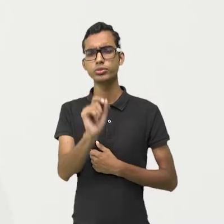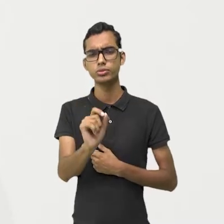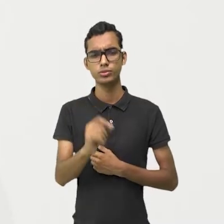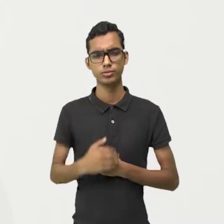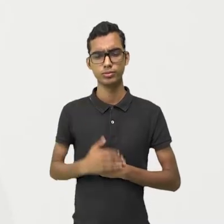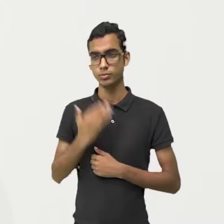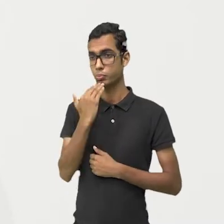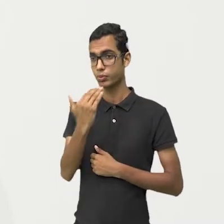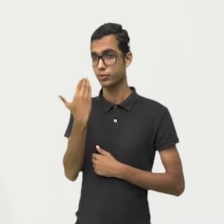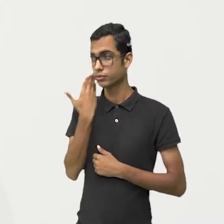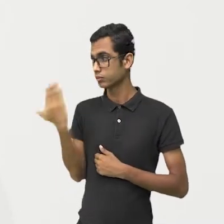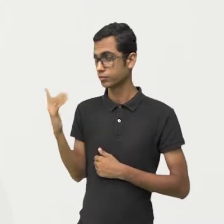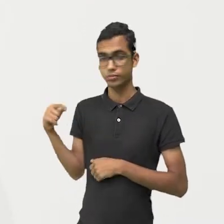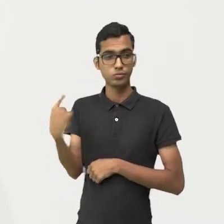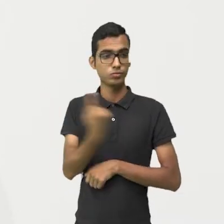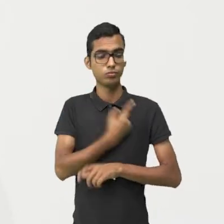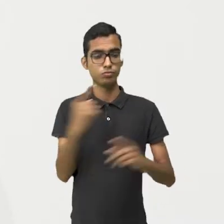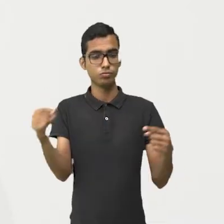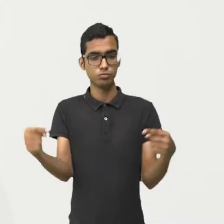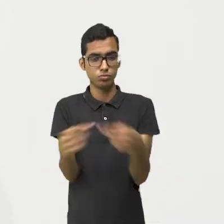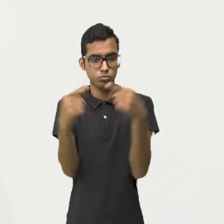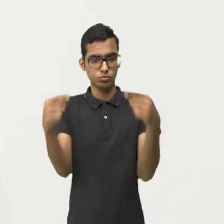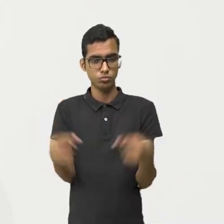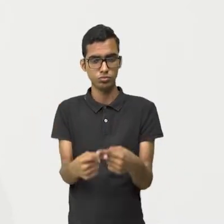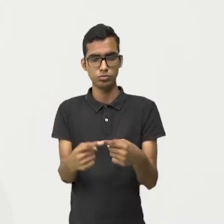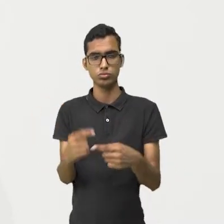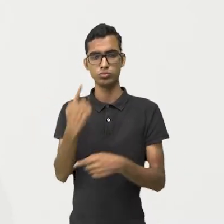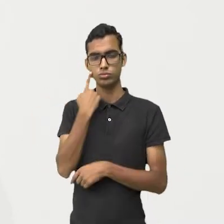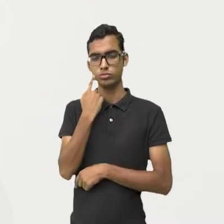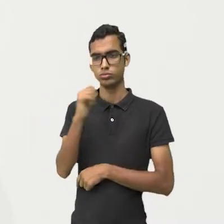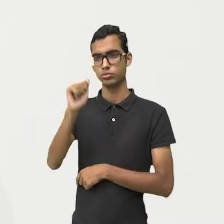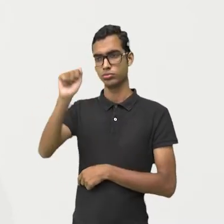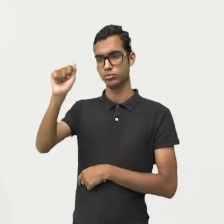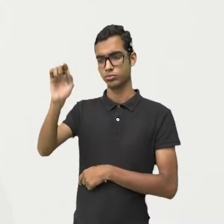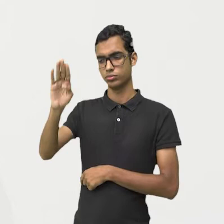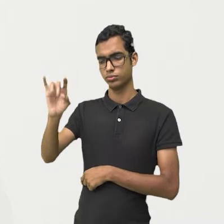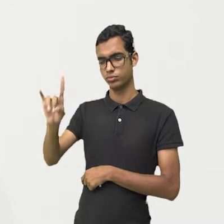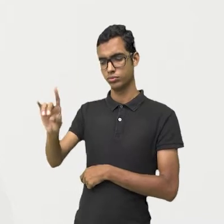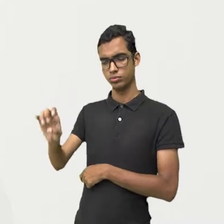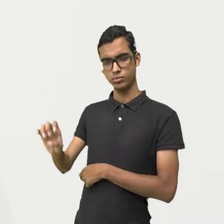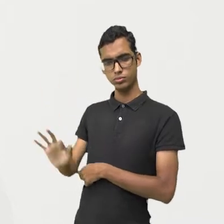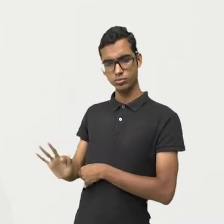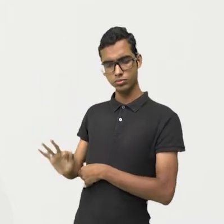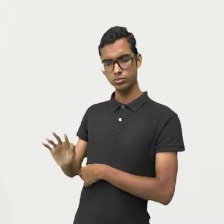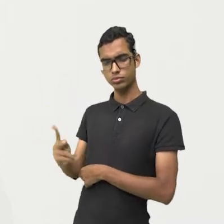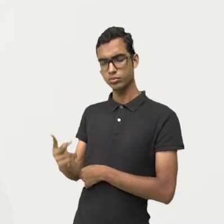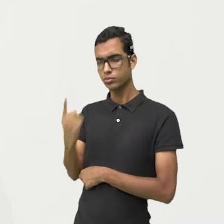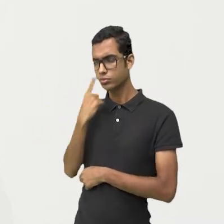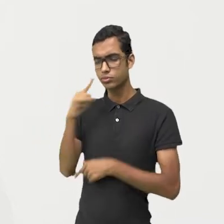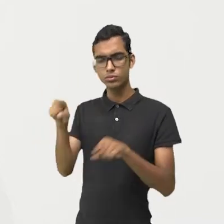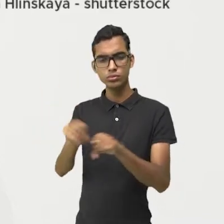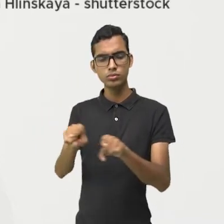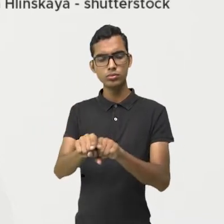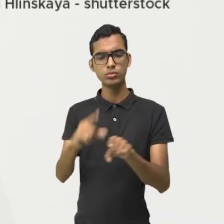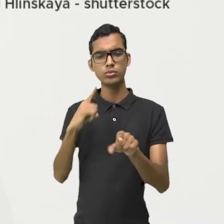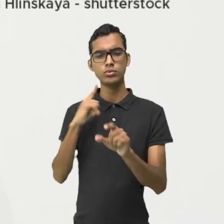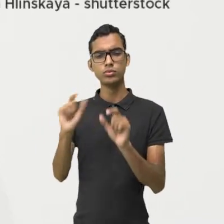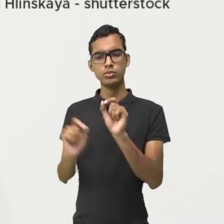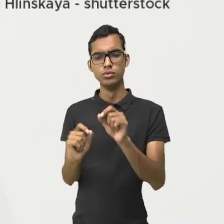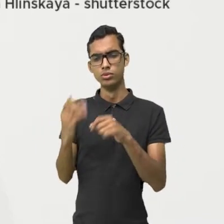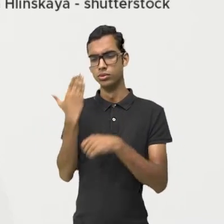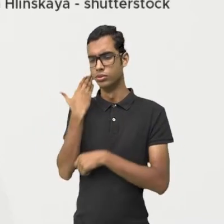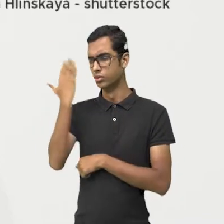Está sendo pedido para nós associarmos. Observe que aqui ao lado, eu tive exatamente...